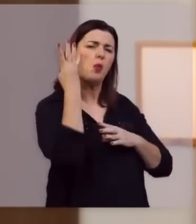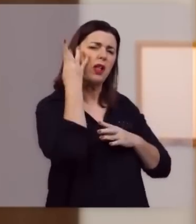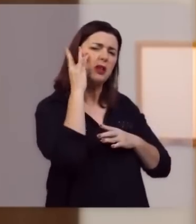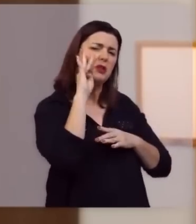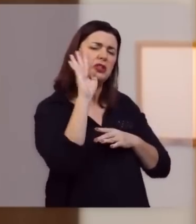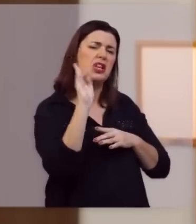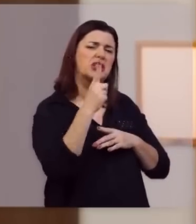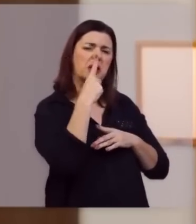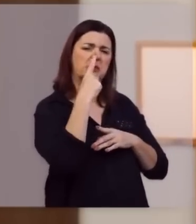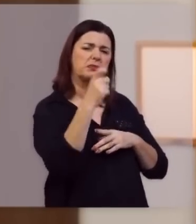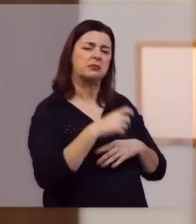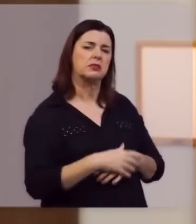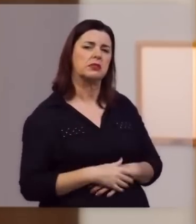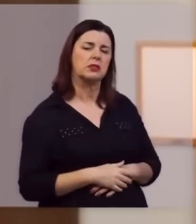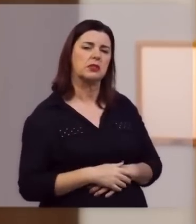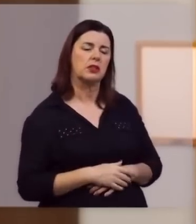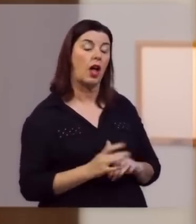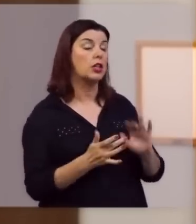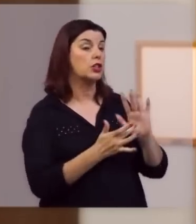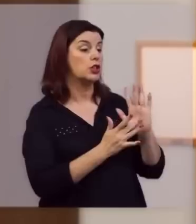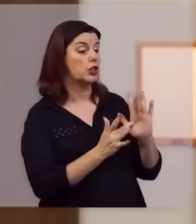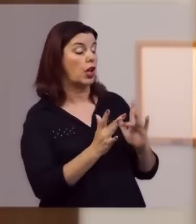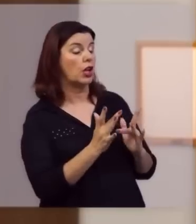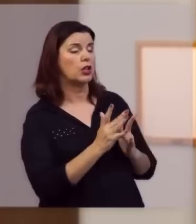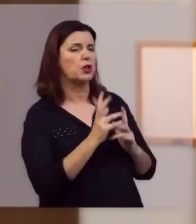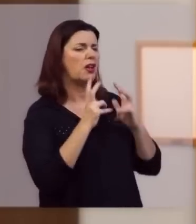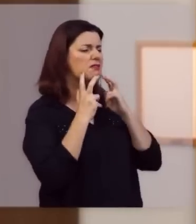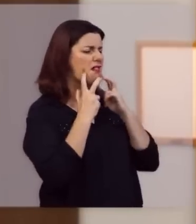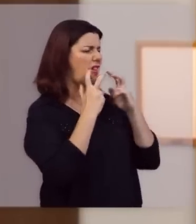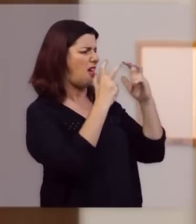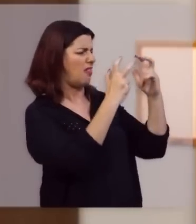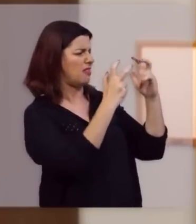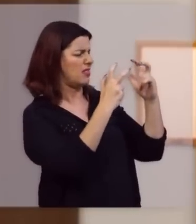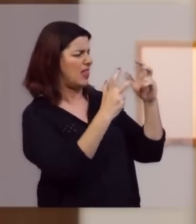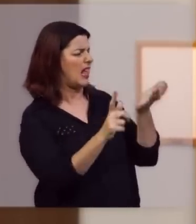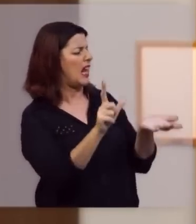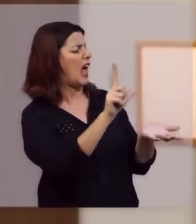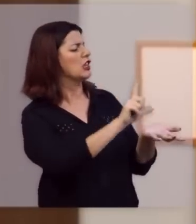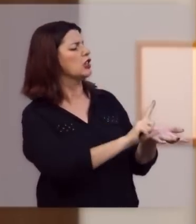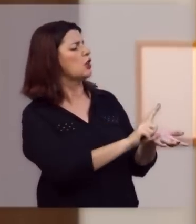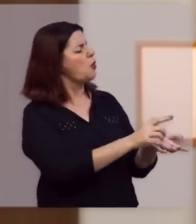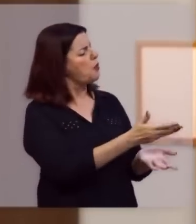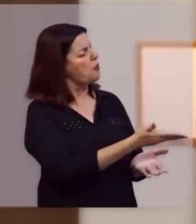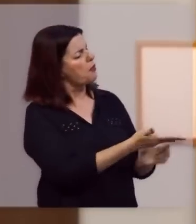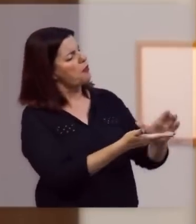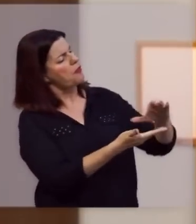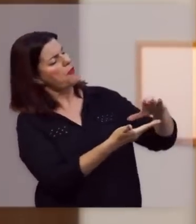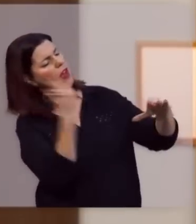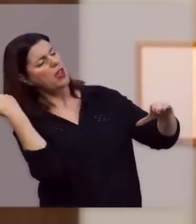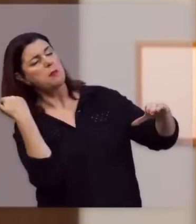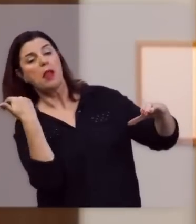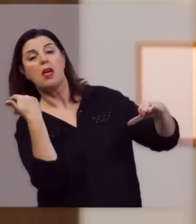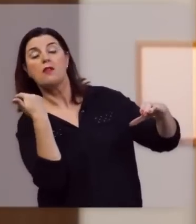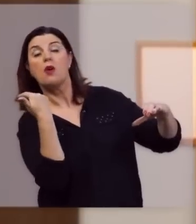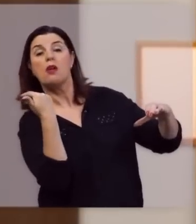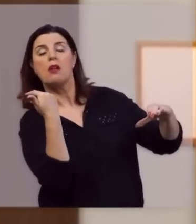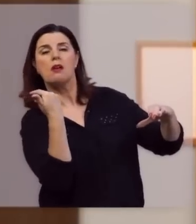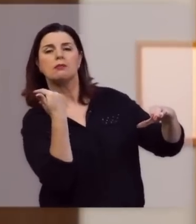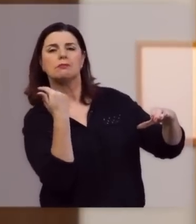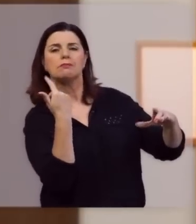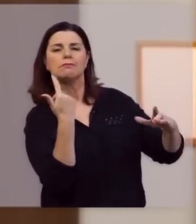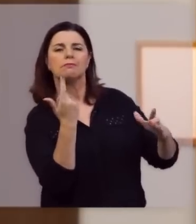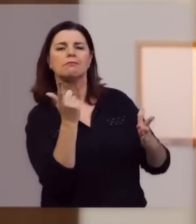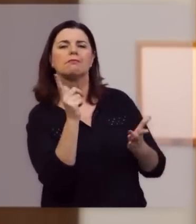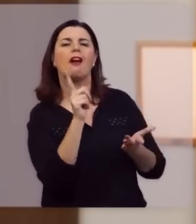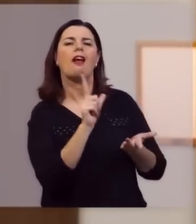dias, já cheirando mal, e Jesus grita, Lázaro, vem para fora,